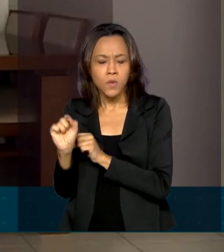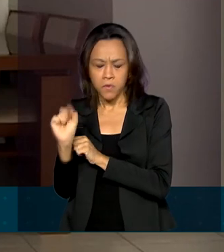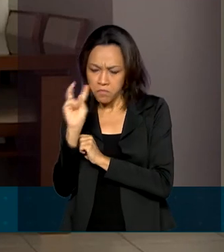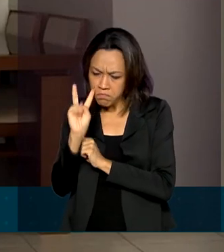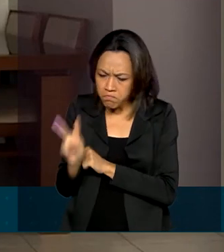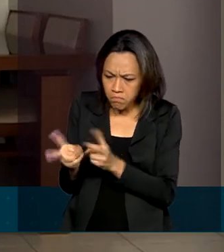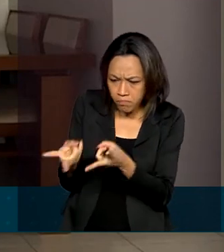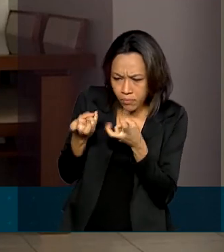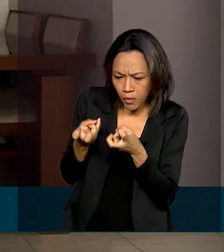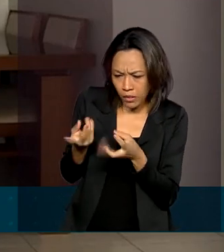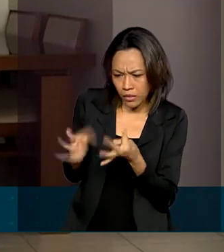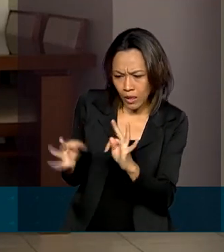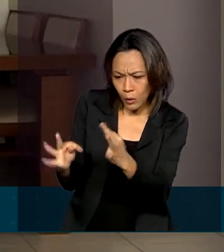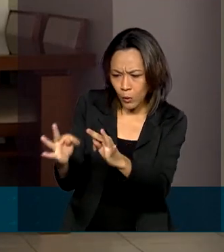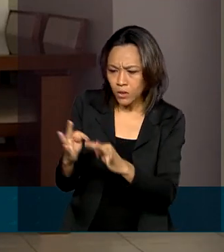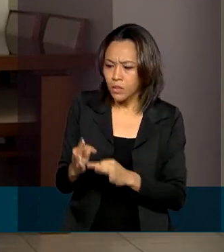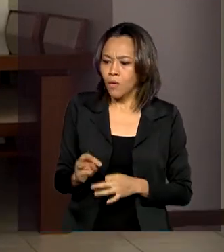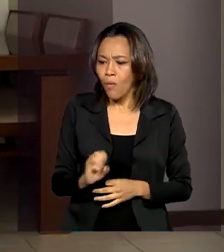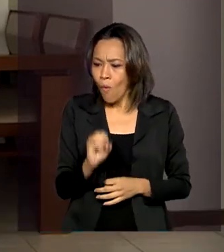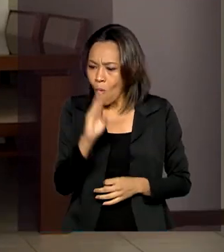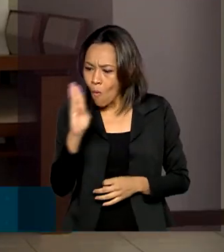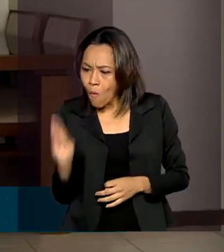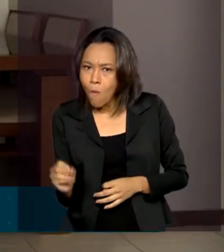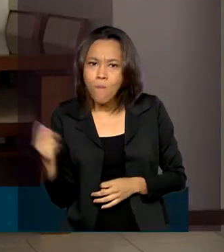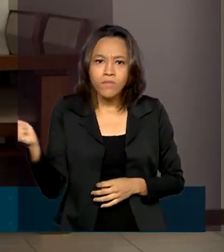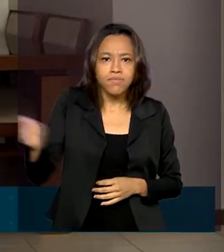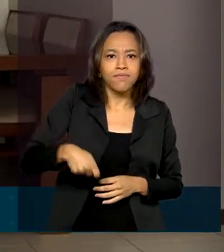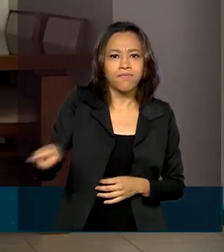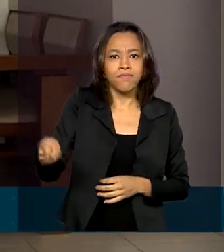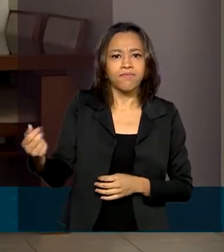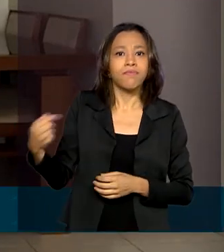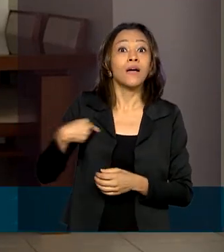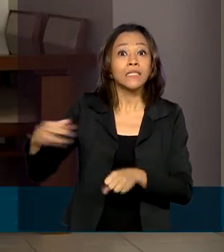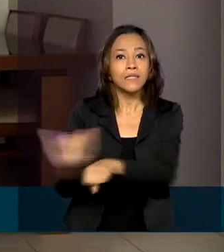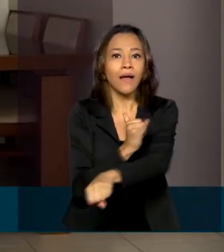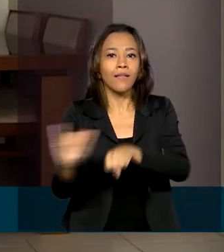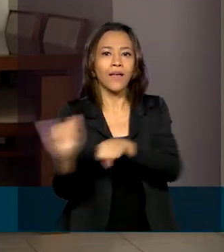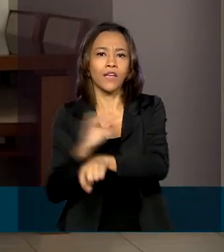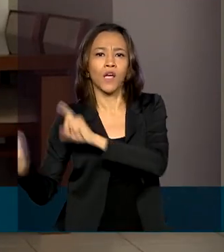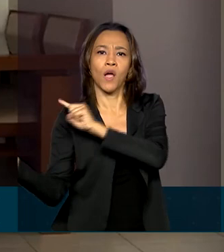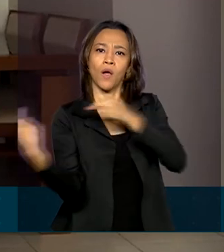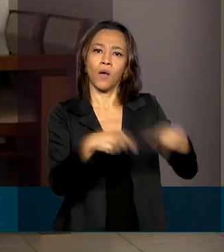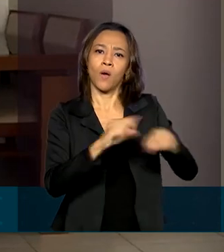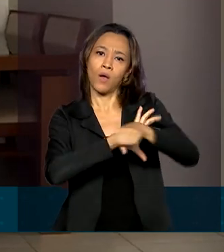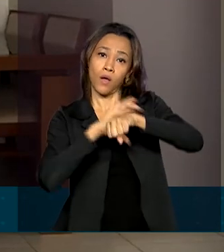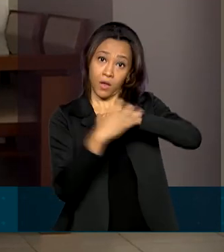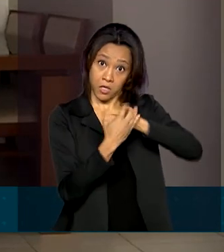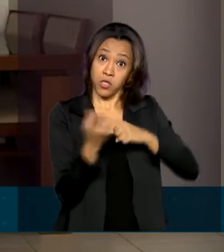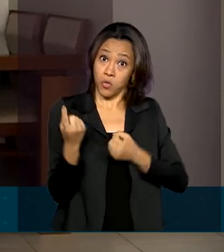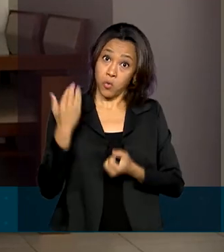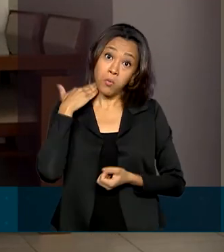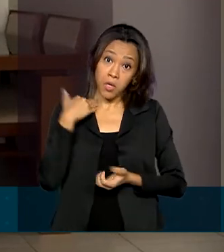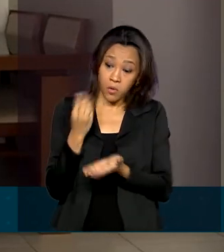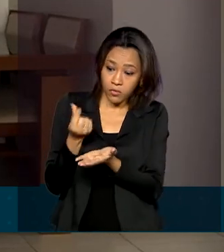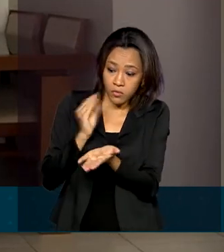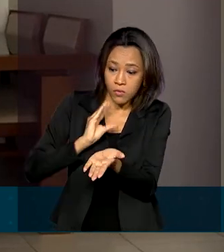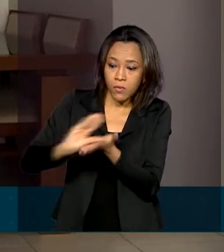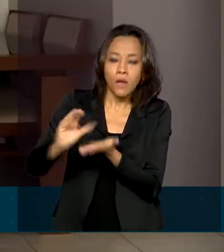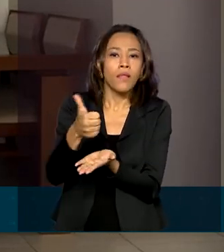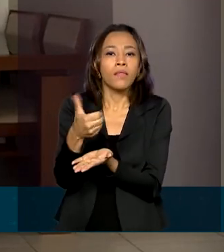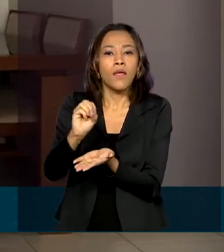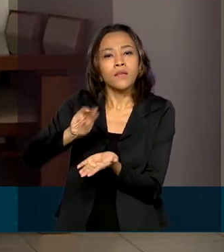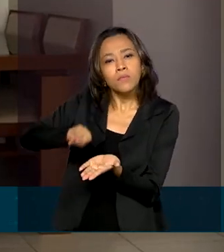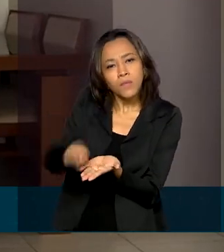tecnologia mais uma opção para combater os efeitos da pandemia. Liberou 10 milhões de reais em financiamento